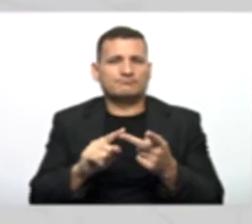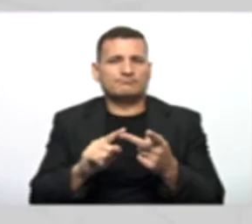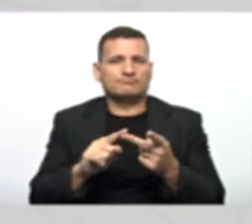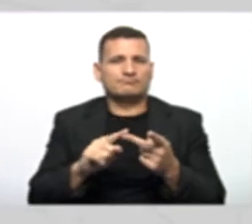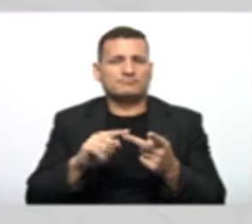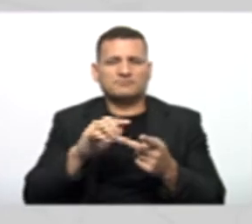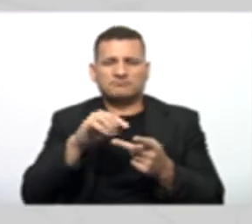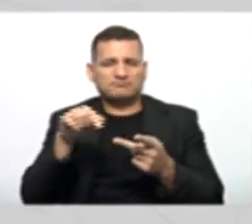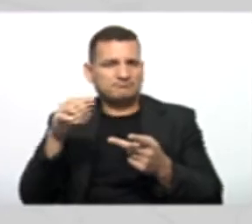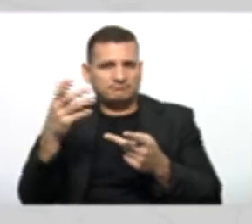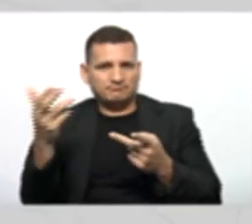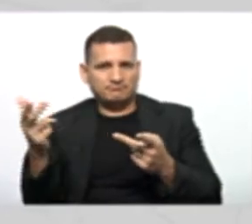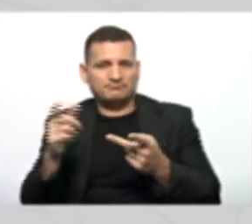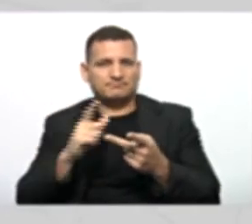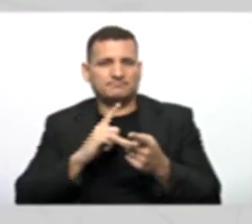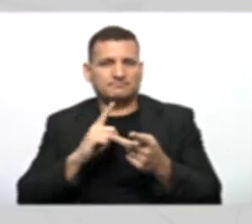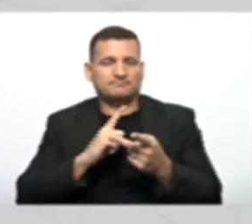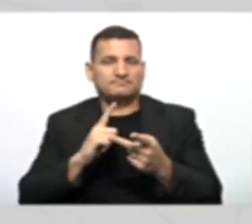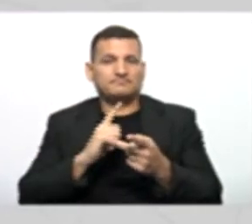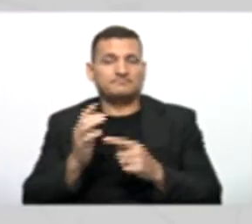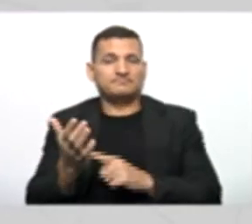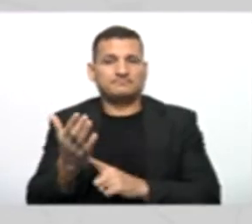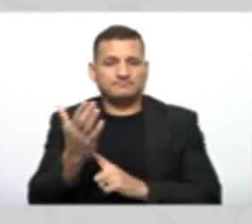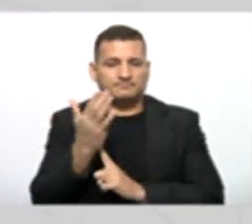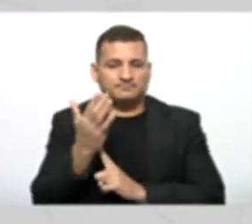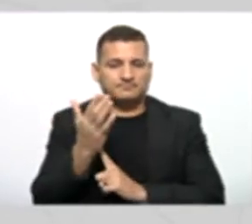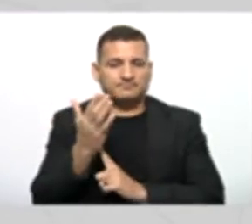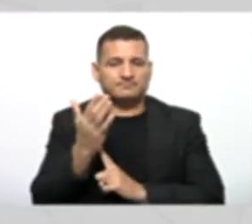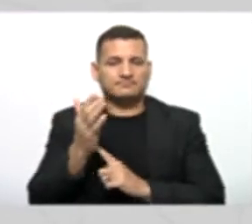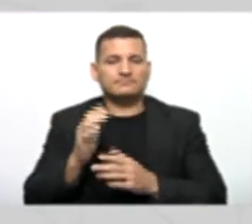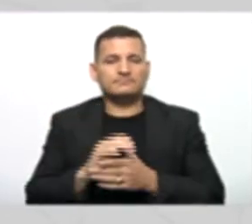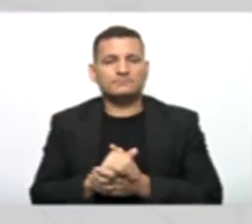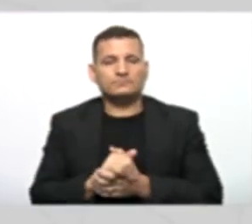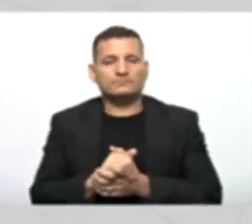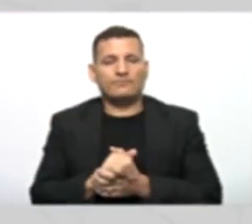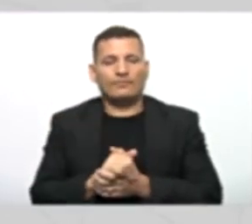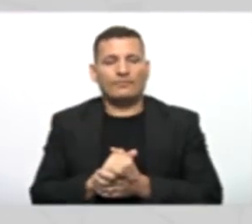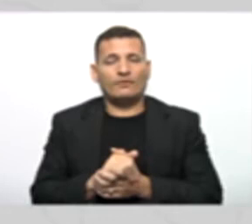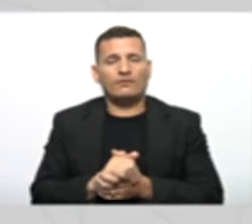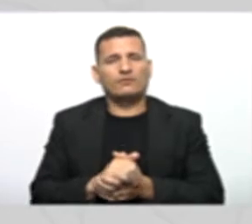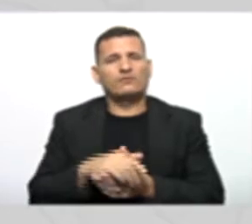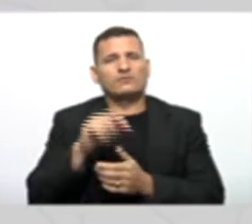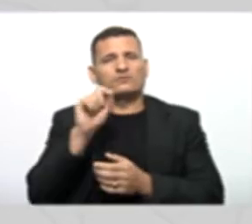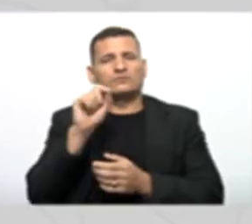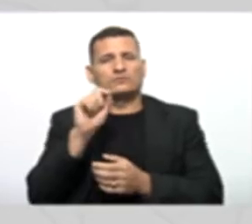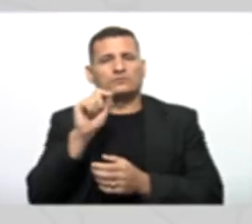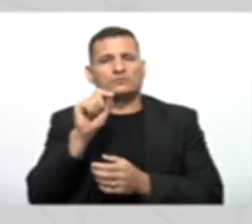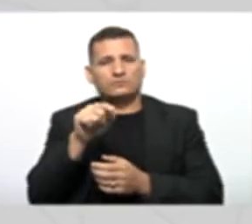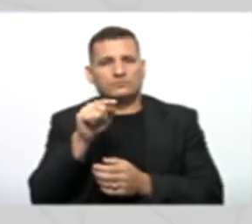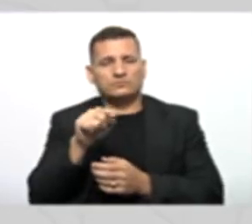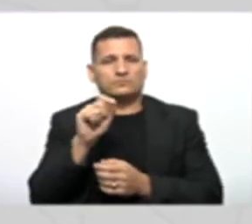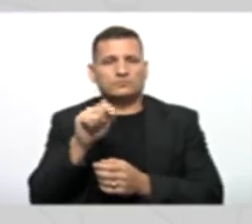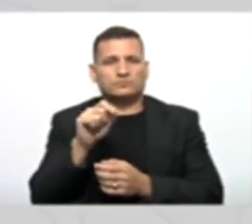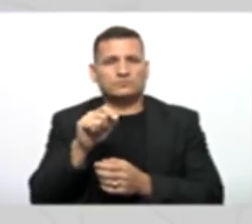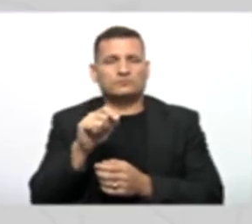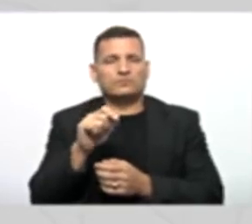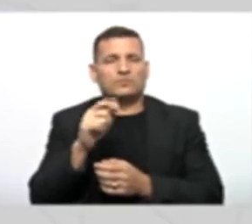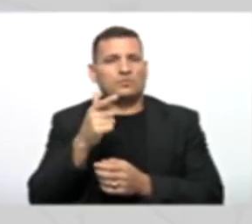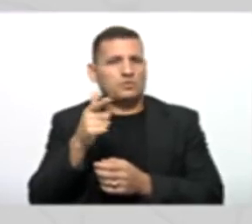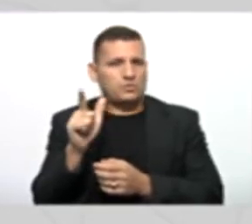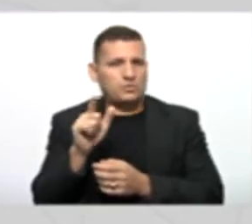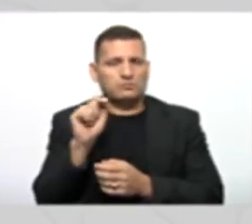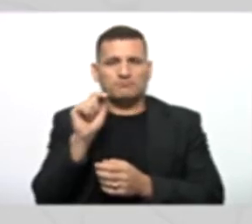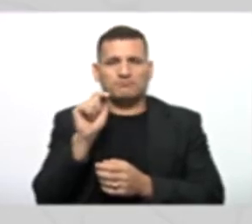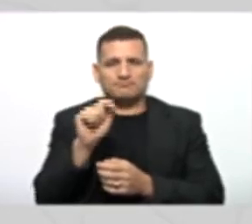tem esse padrão que é apresentado a você quando você acessa a página inicial. À medida que você vai acessando outras páginas desse